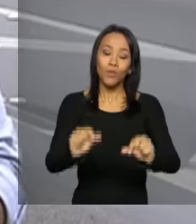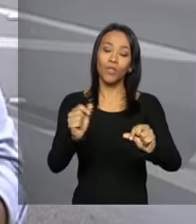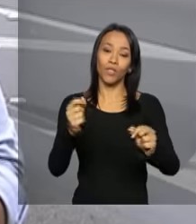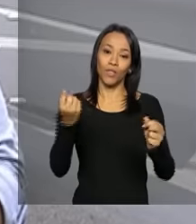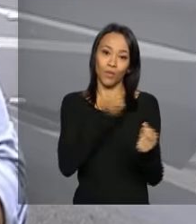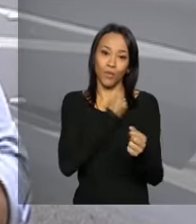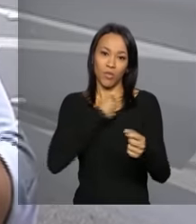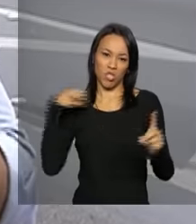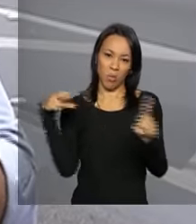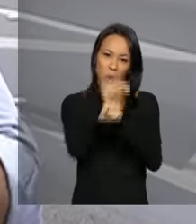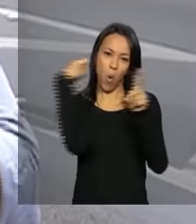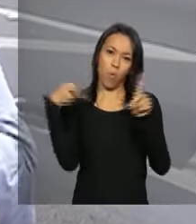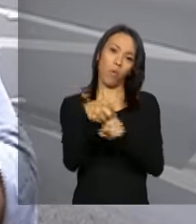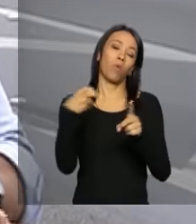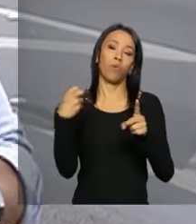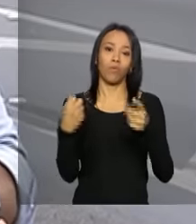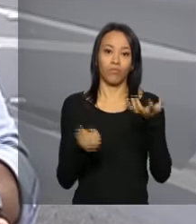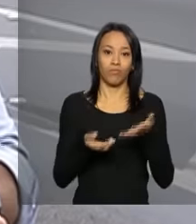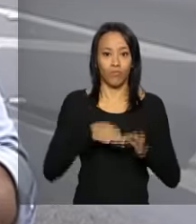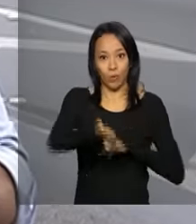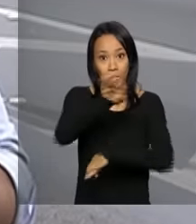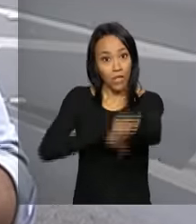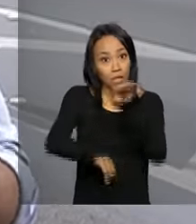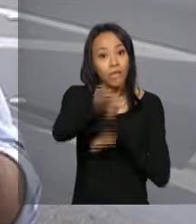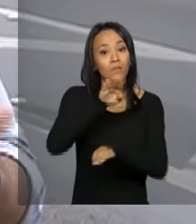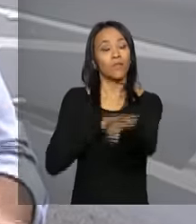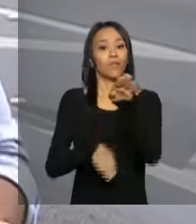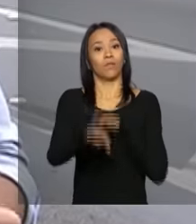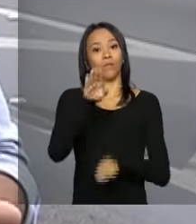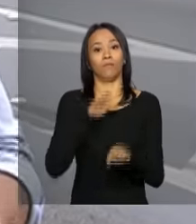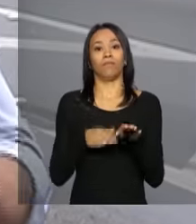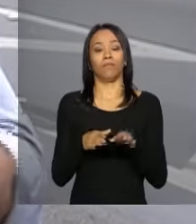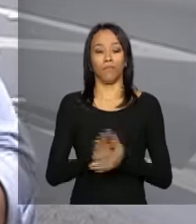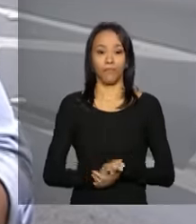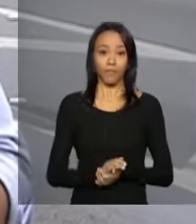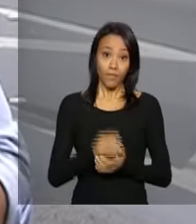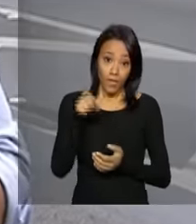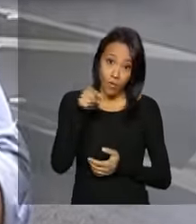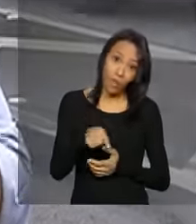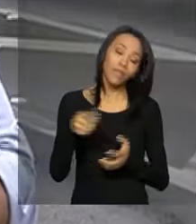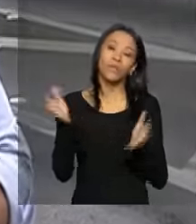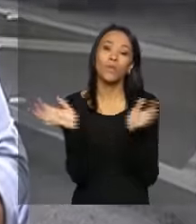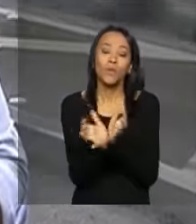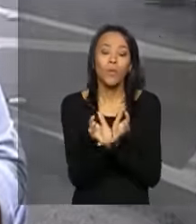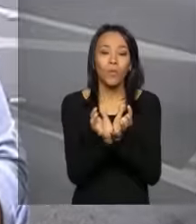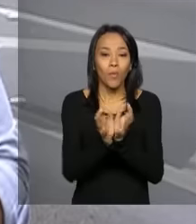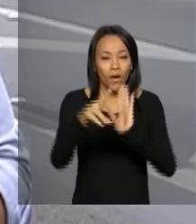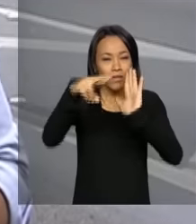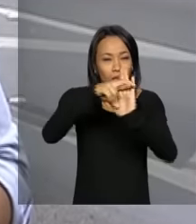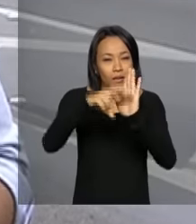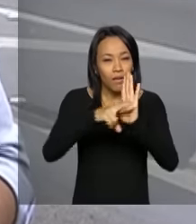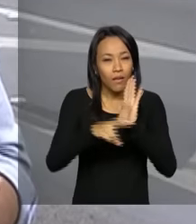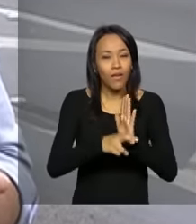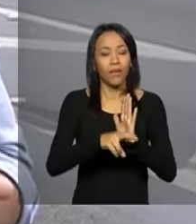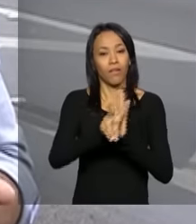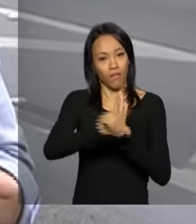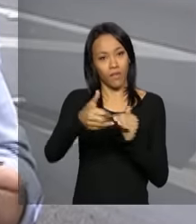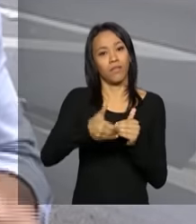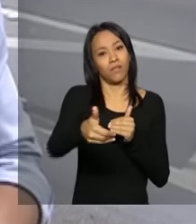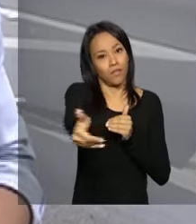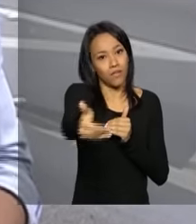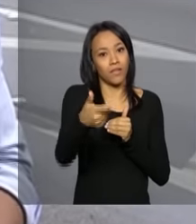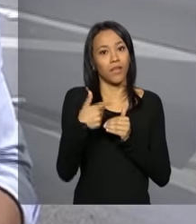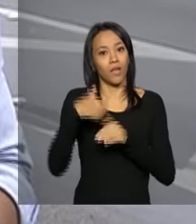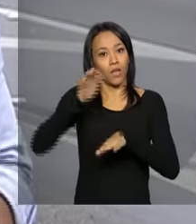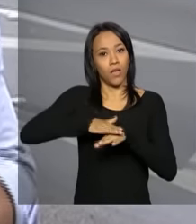acidentes no trânsito. A medida não afeta os motoristas autônomos. Para esse grupo, a regulamentação será feita por meio